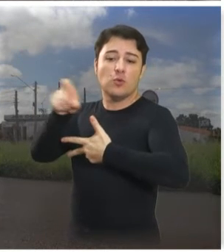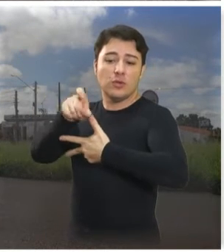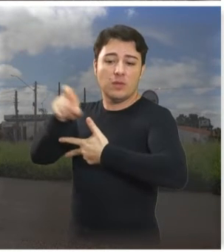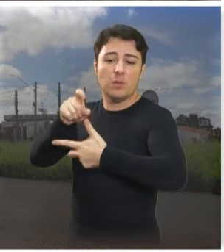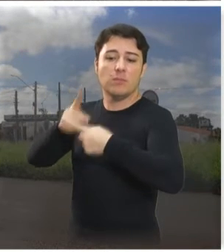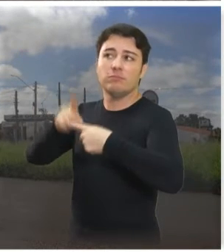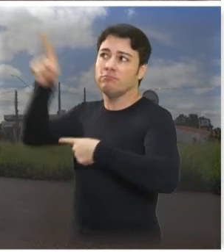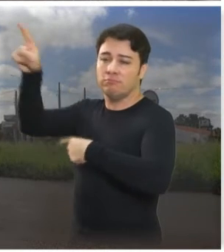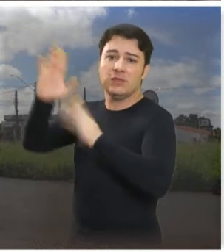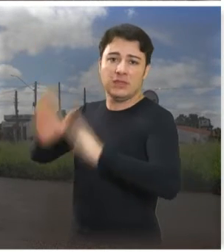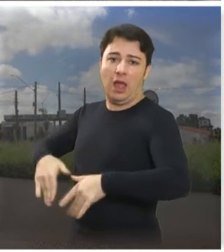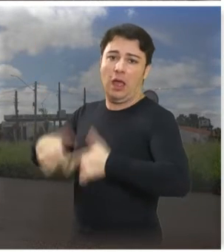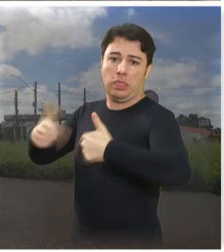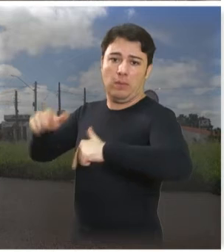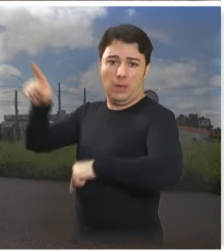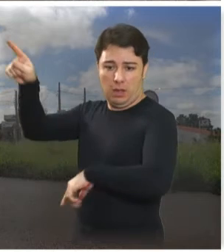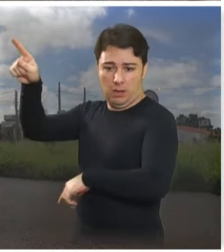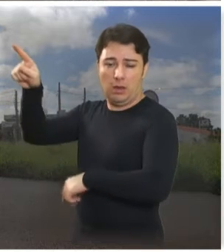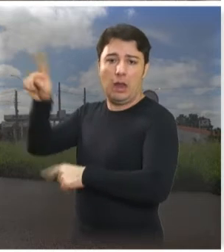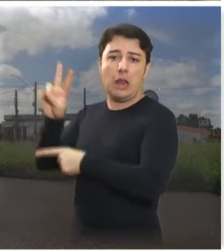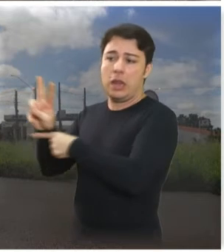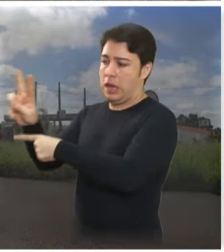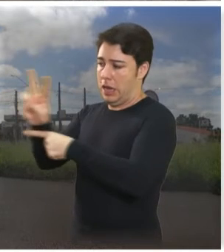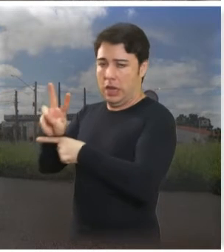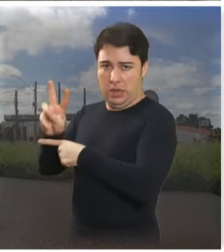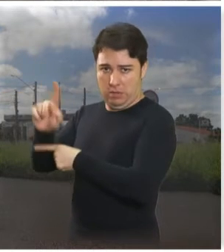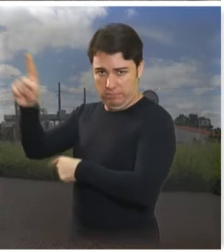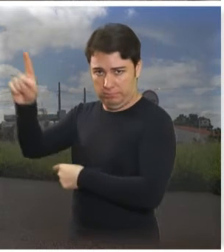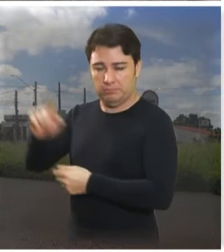realizar aquela obra de zeladoria ali.